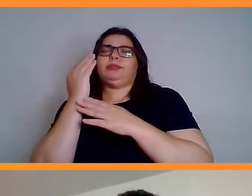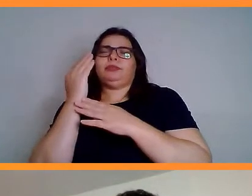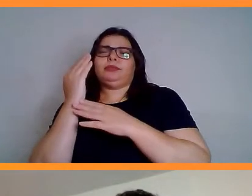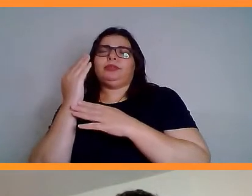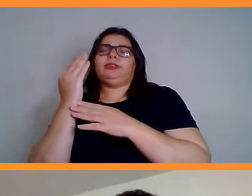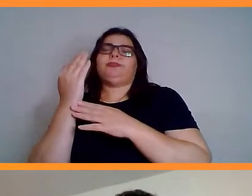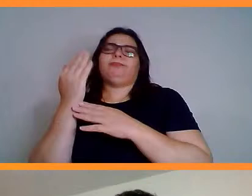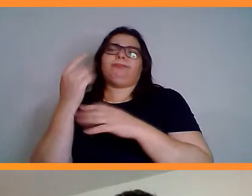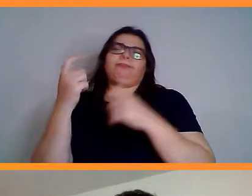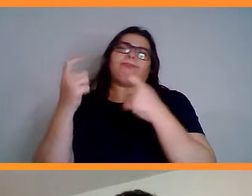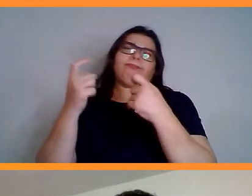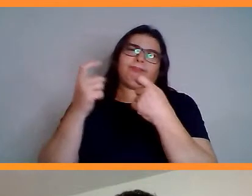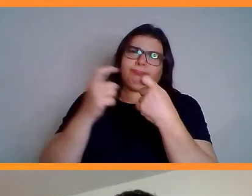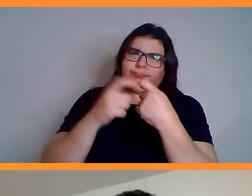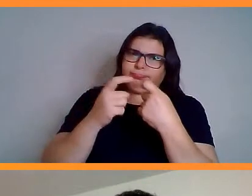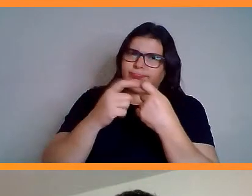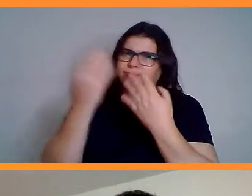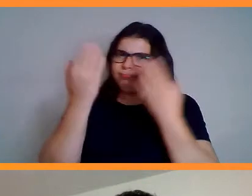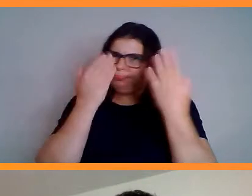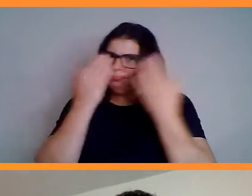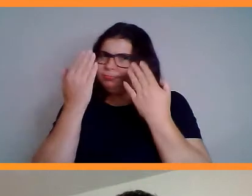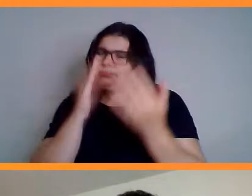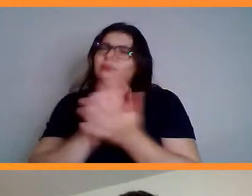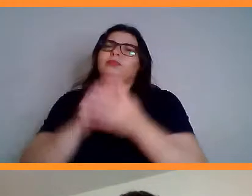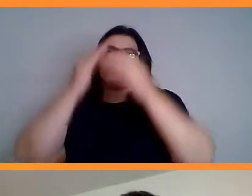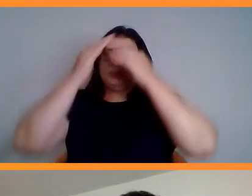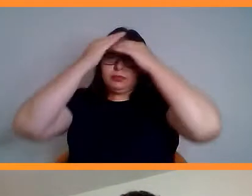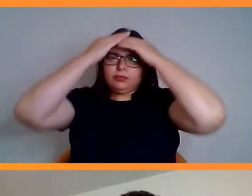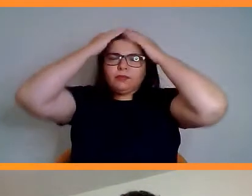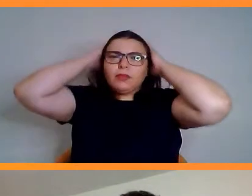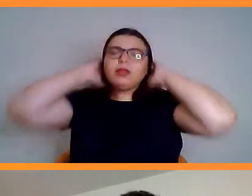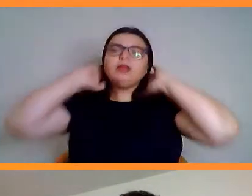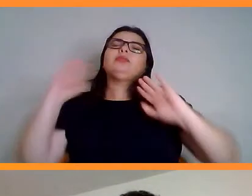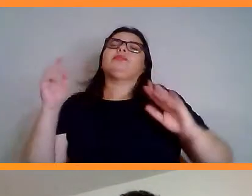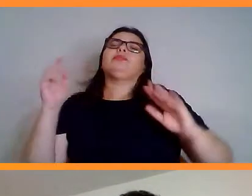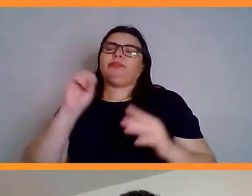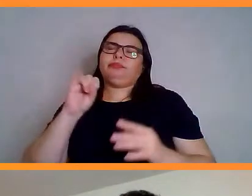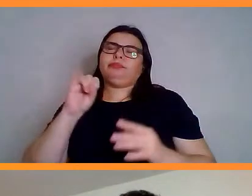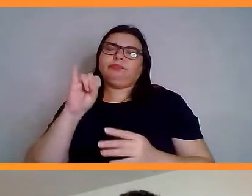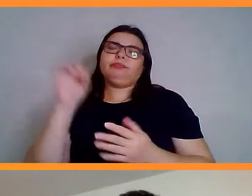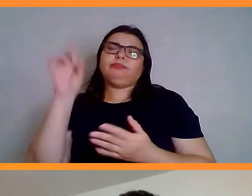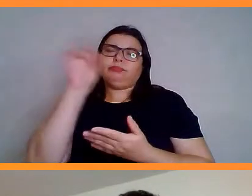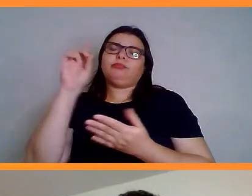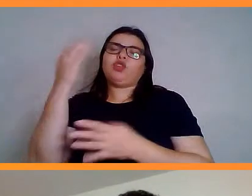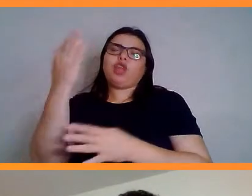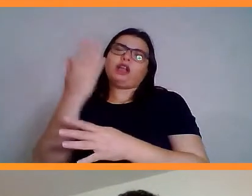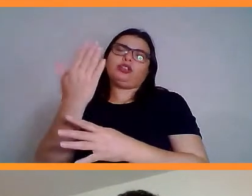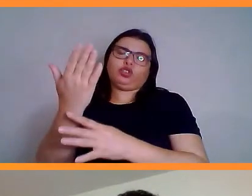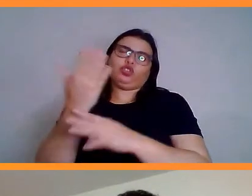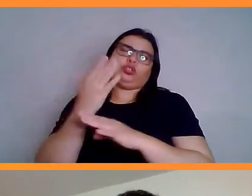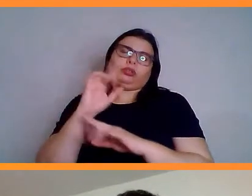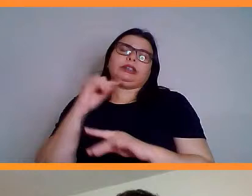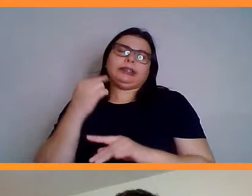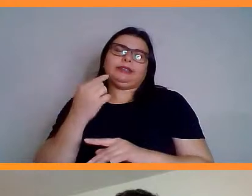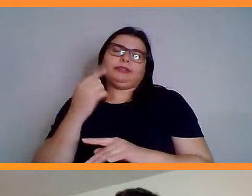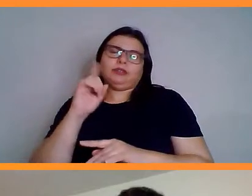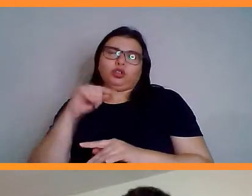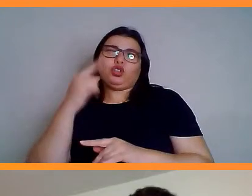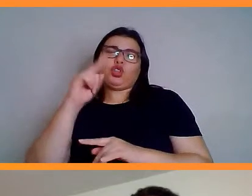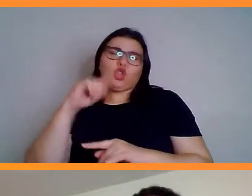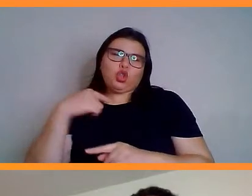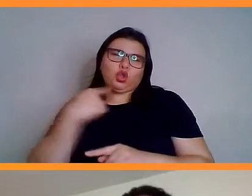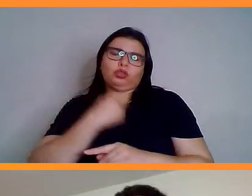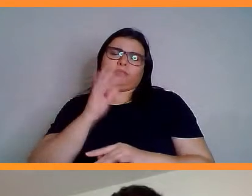a gente também tem que ser sensível a essa questão. Se Deus quiser, um dia a gente vai ter tecnologia que possa auxiliar também, mas, por enquanto,